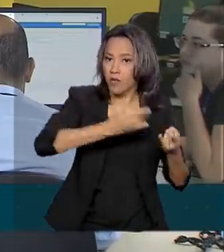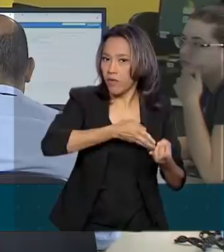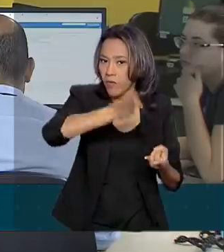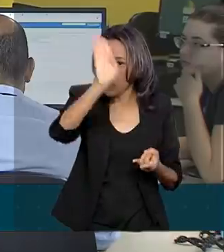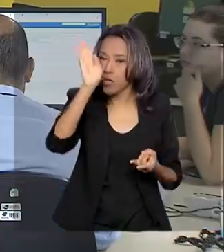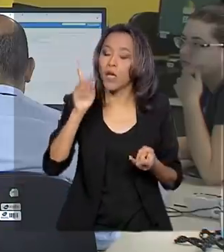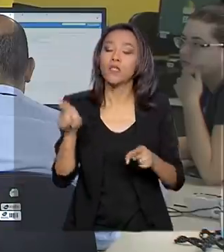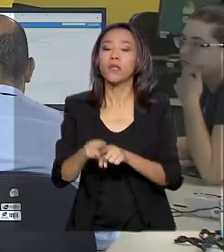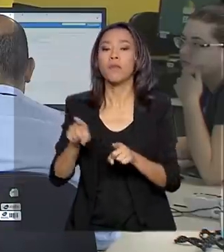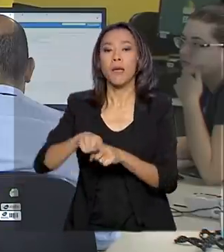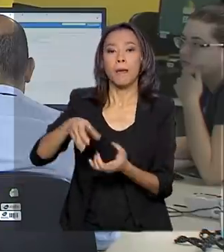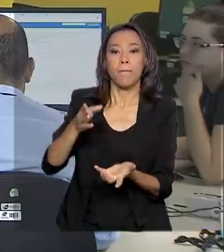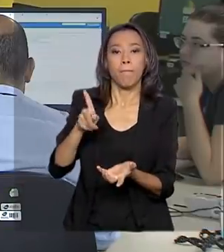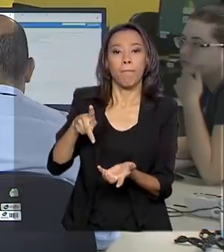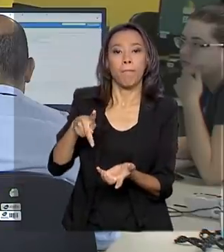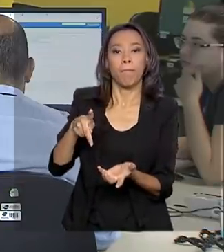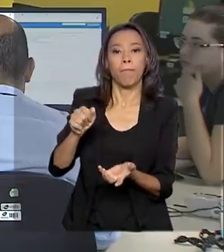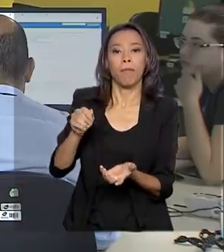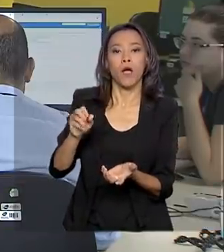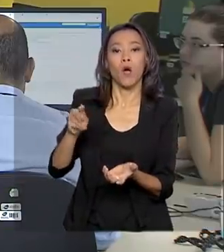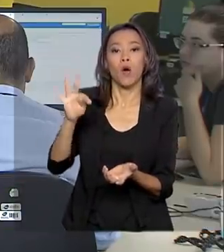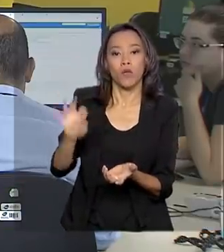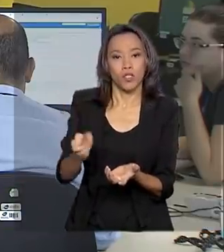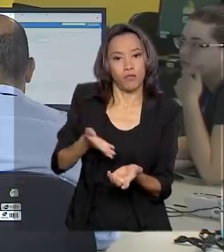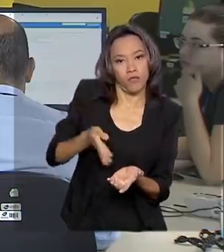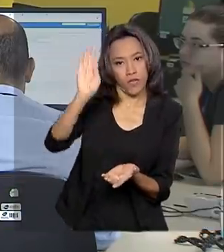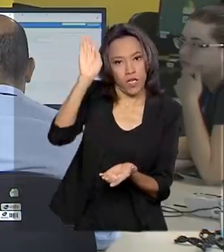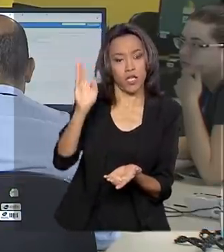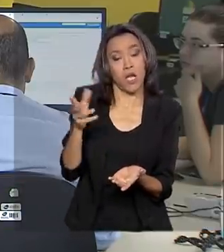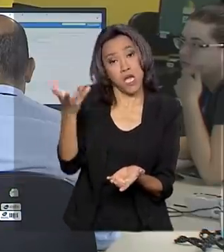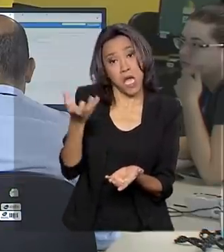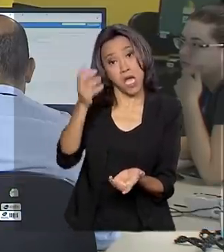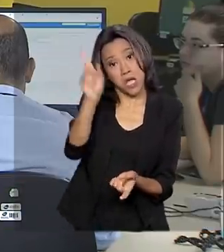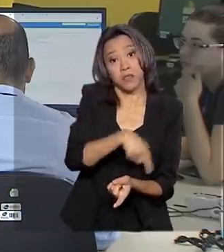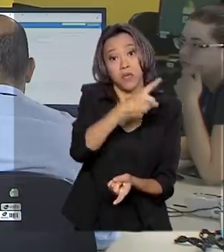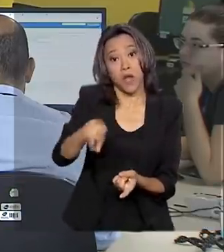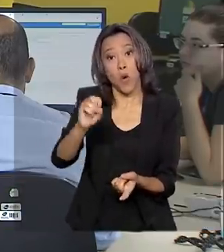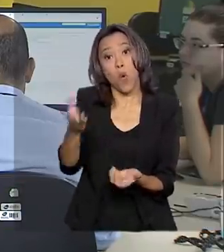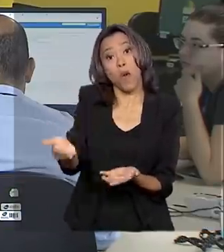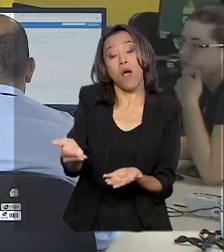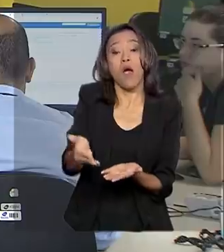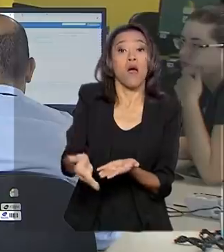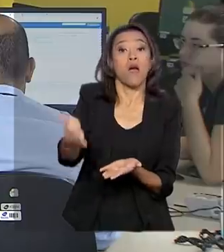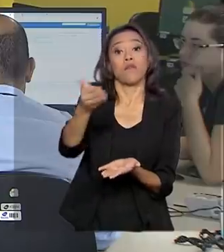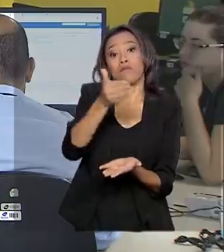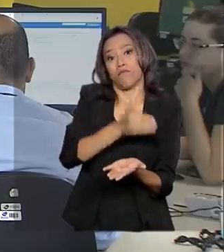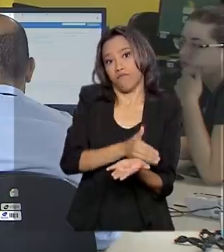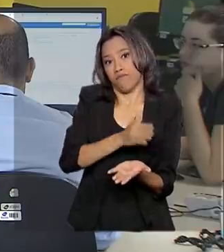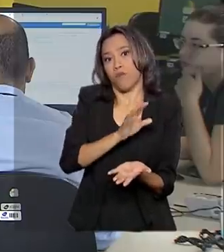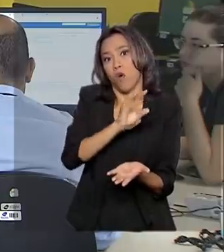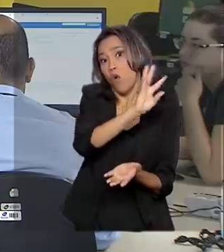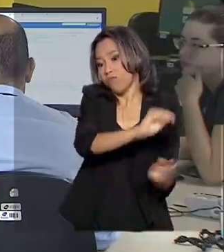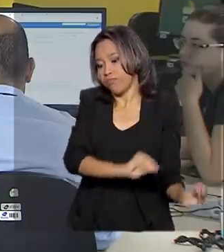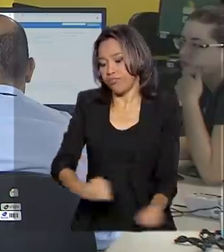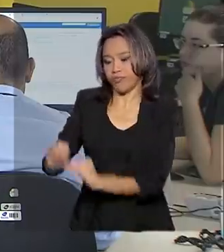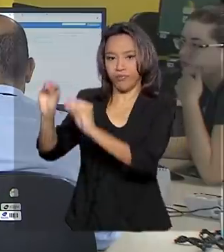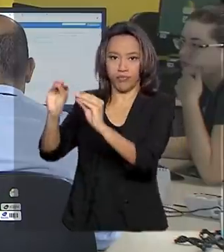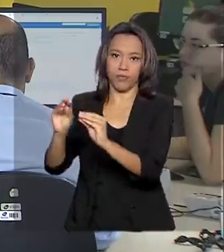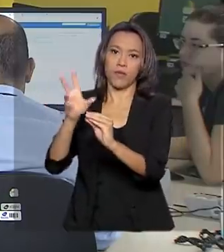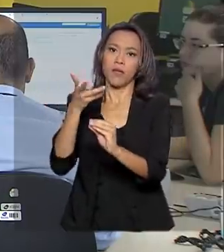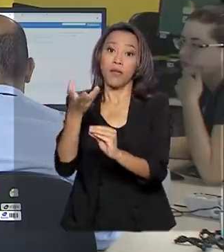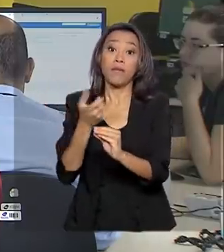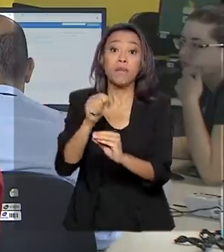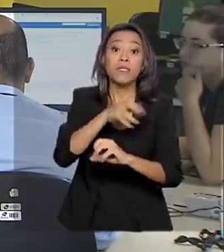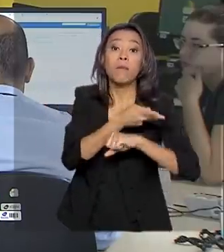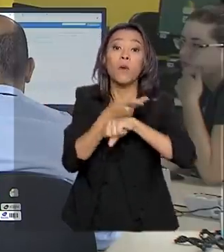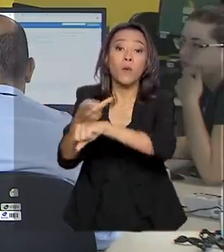casos comprovados do novo coronavírus, caso queiram aí adiar ou cancelar a viagem. Eles devem procurar as empresas onde contrataram o